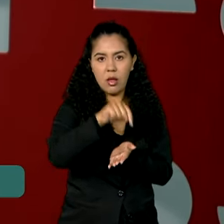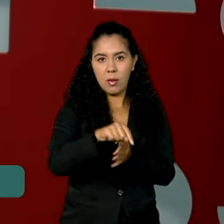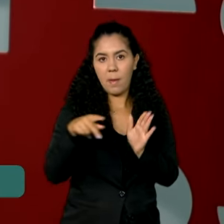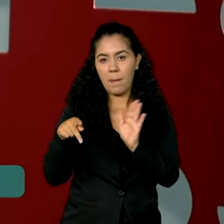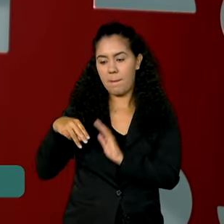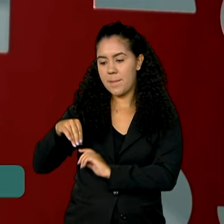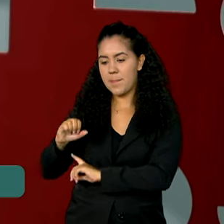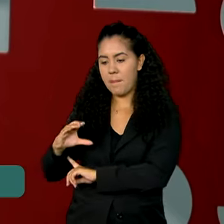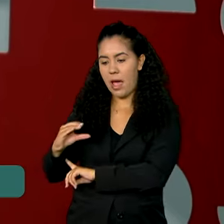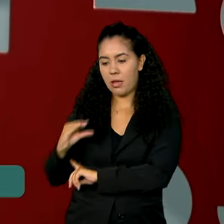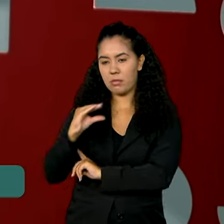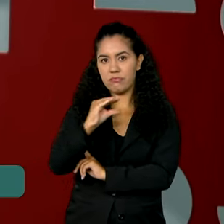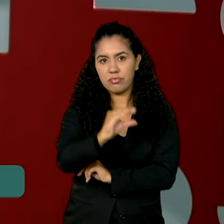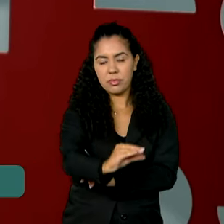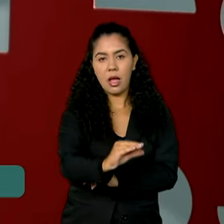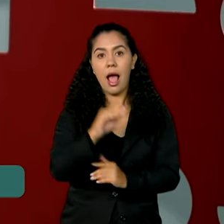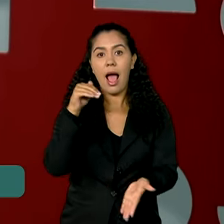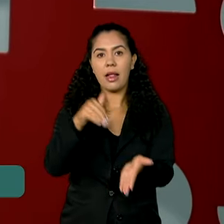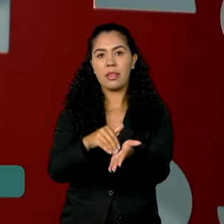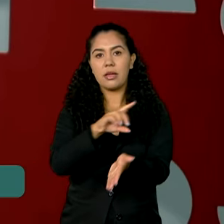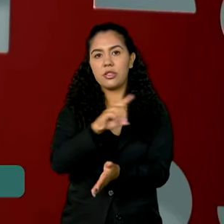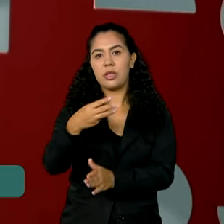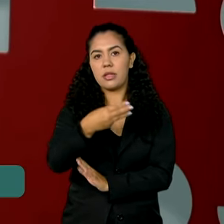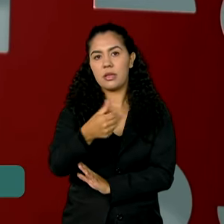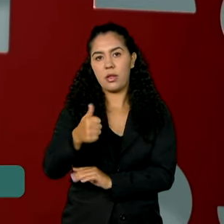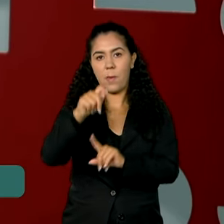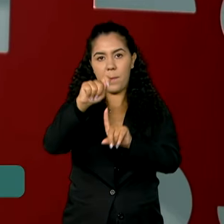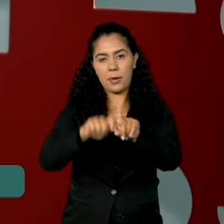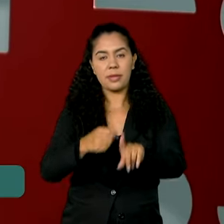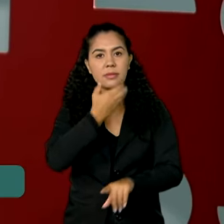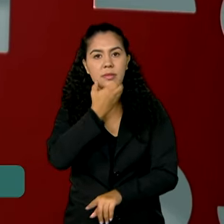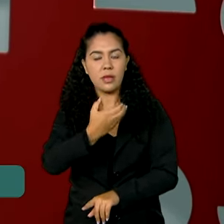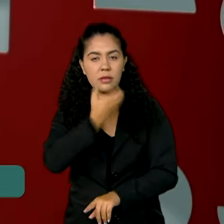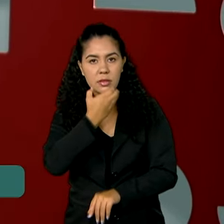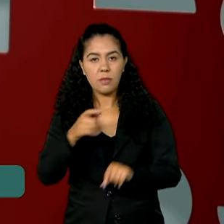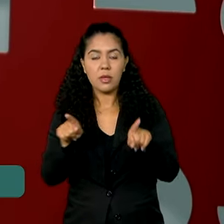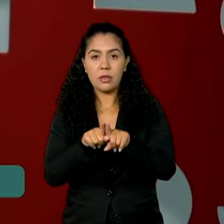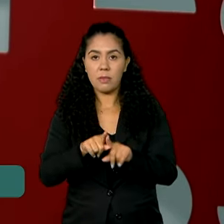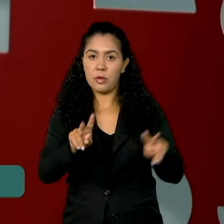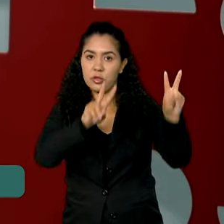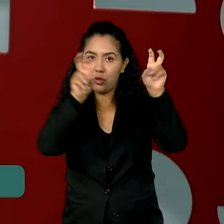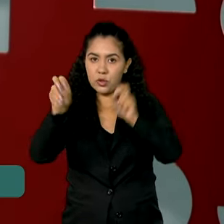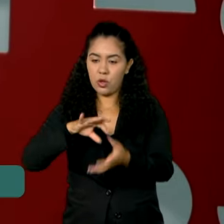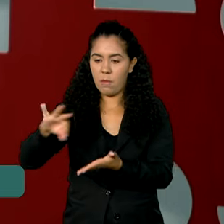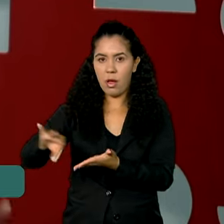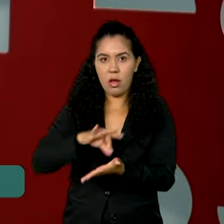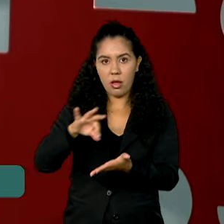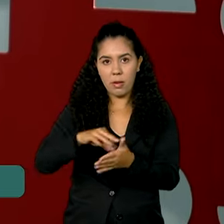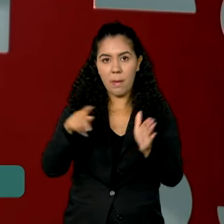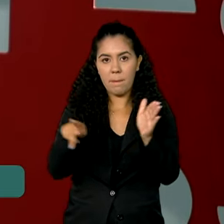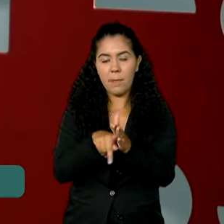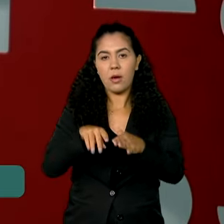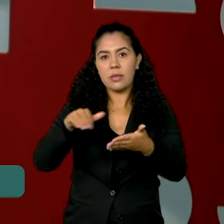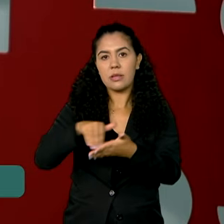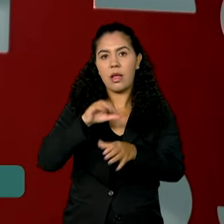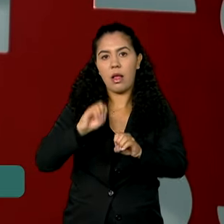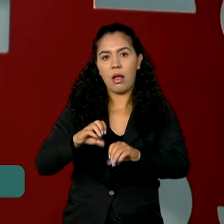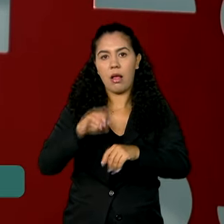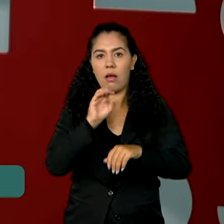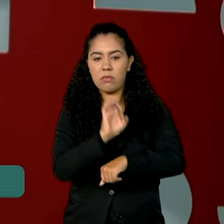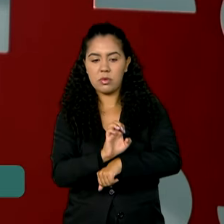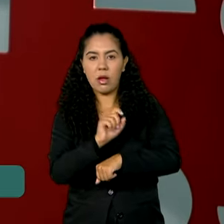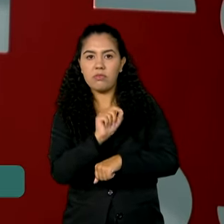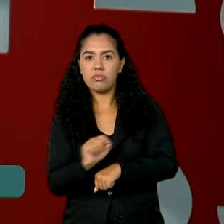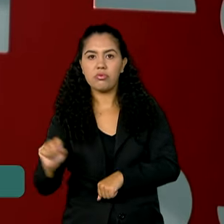acontecerá até 31 de dezembro. A declaração de matrículas por parte das redes de ensino deverá ocorrer entre